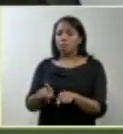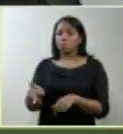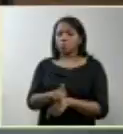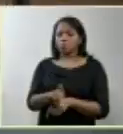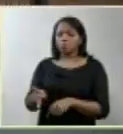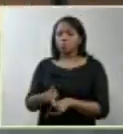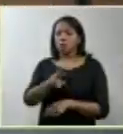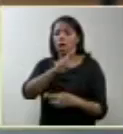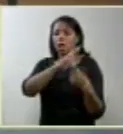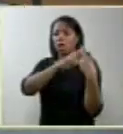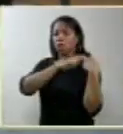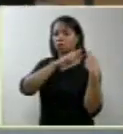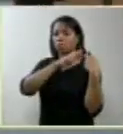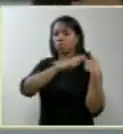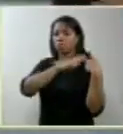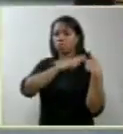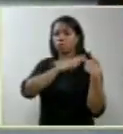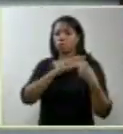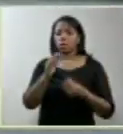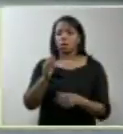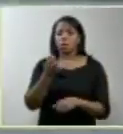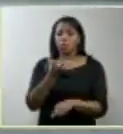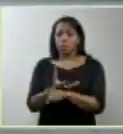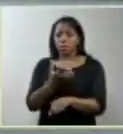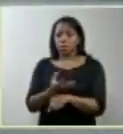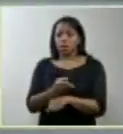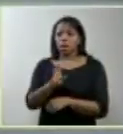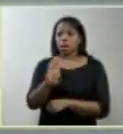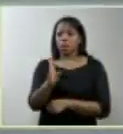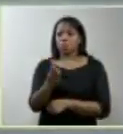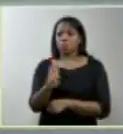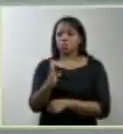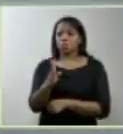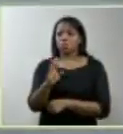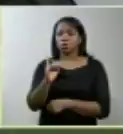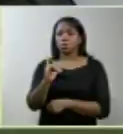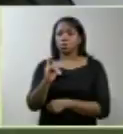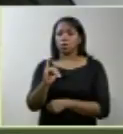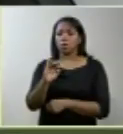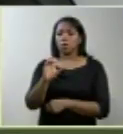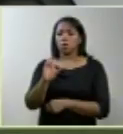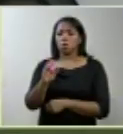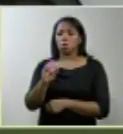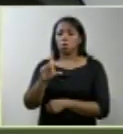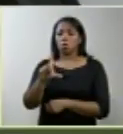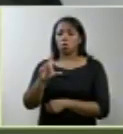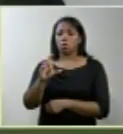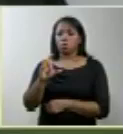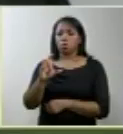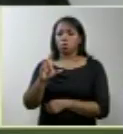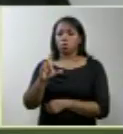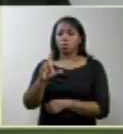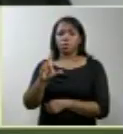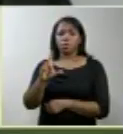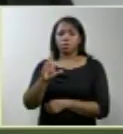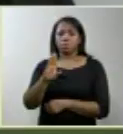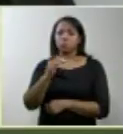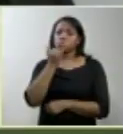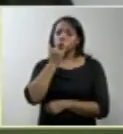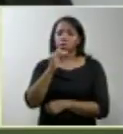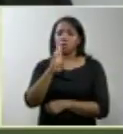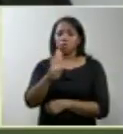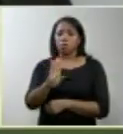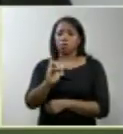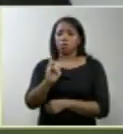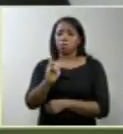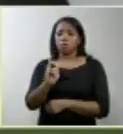Departamento de Biologia Molecular da Universidade de Brasília, a qual já